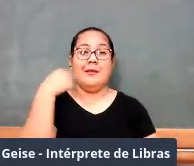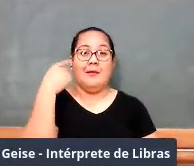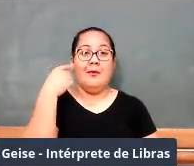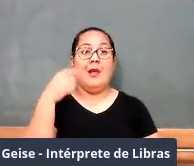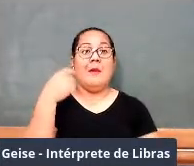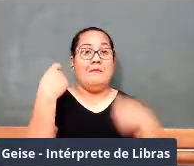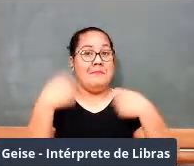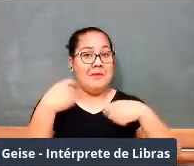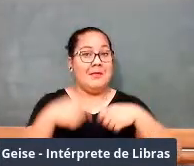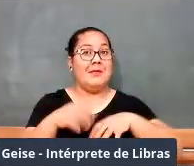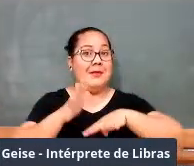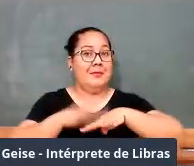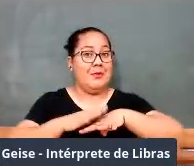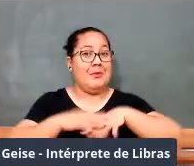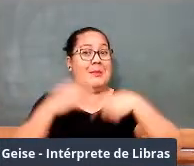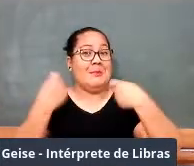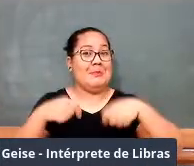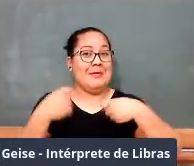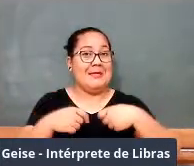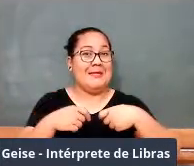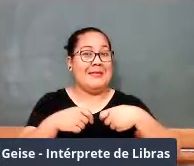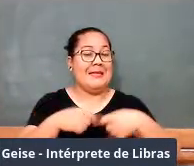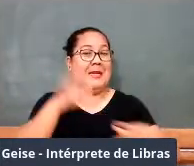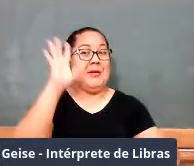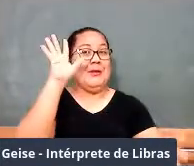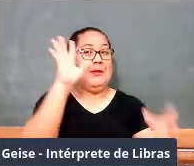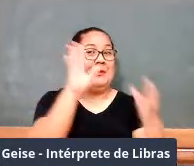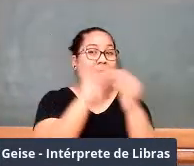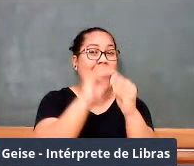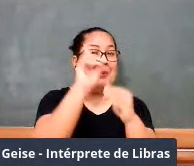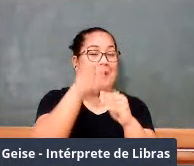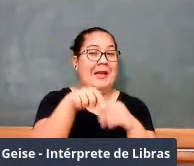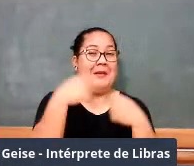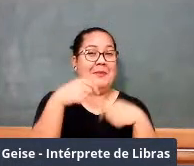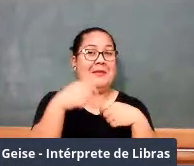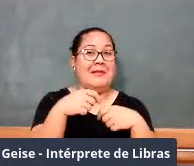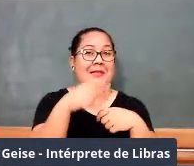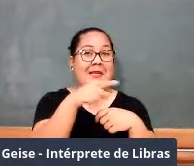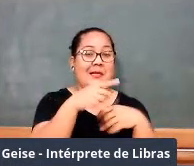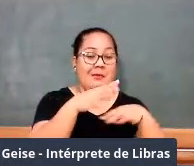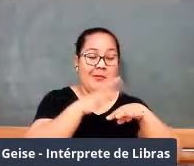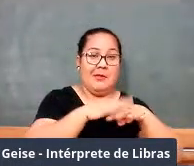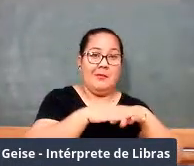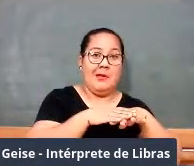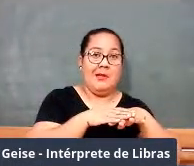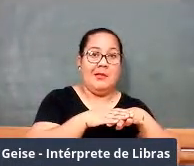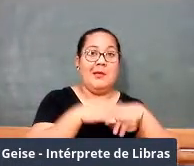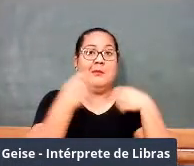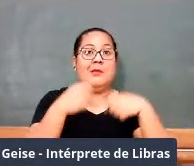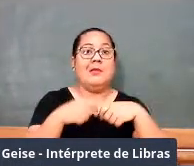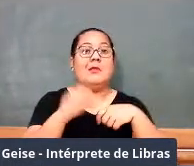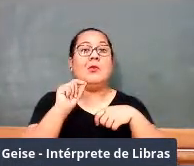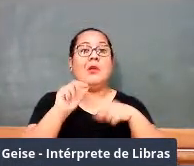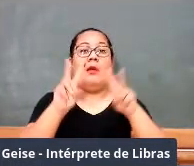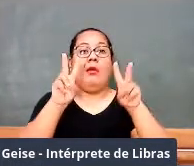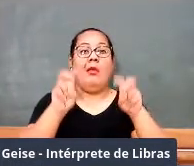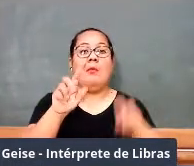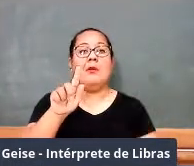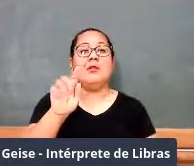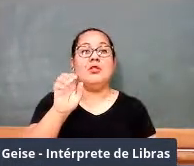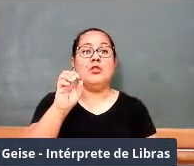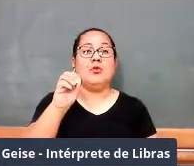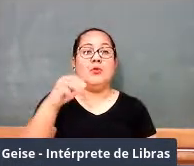que saber matemática, até o advogado tem que saber geometria para a sua formação.